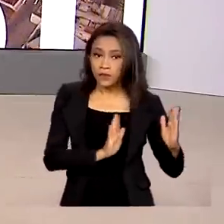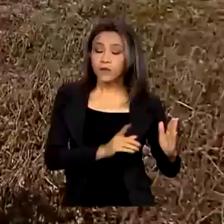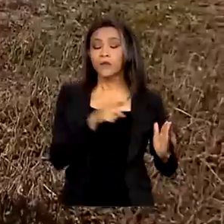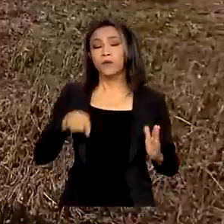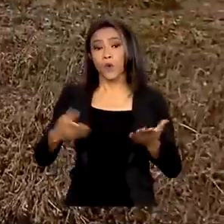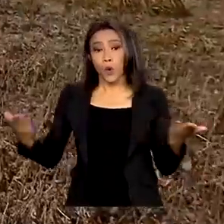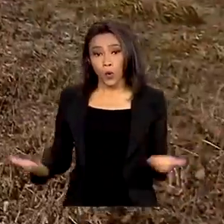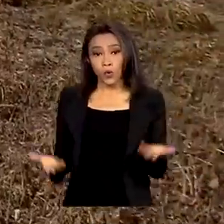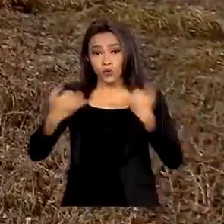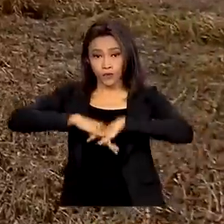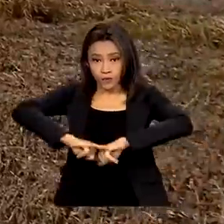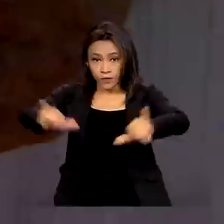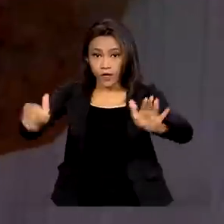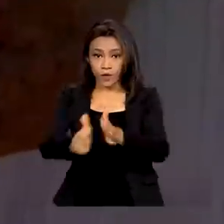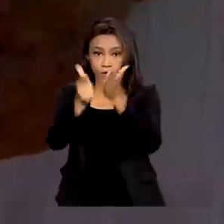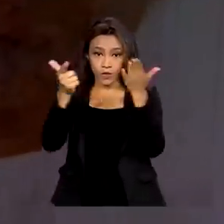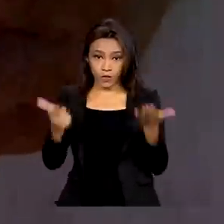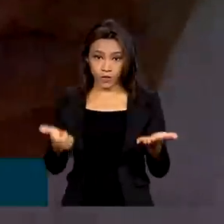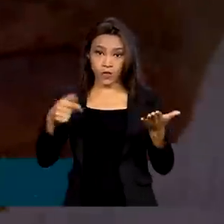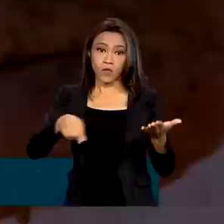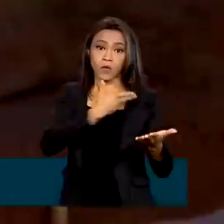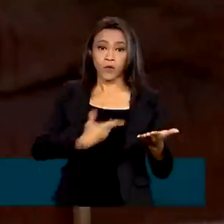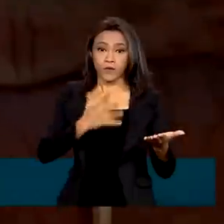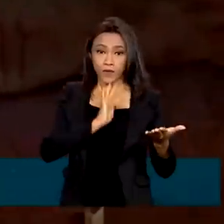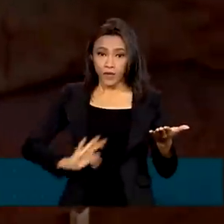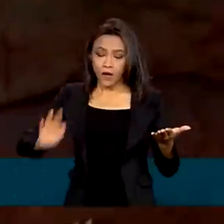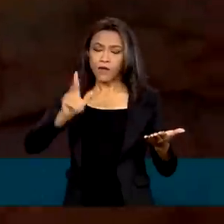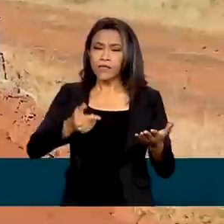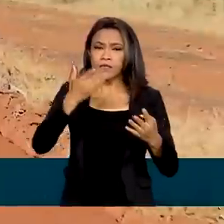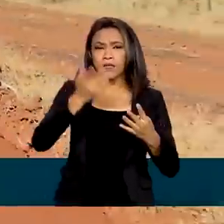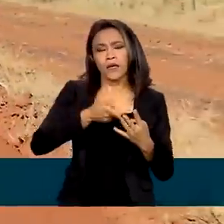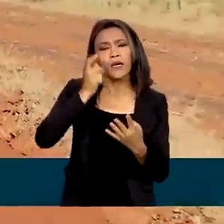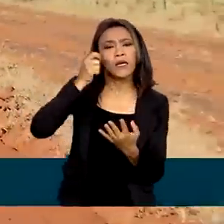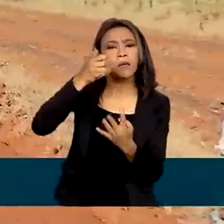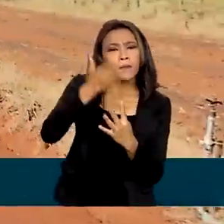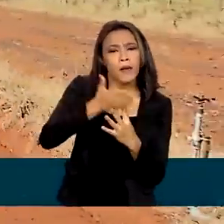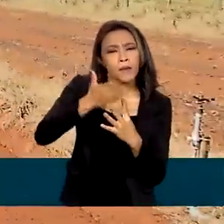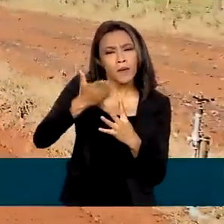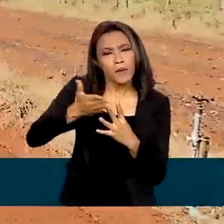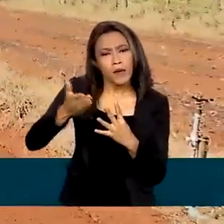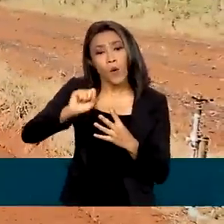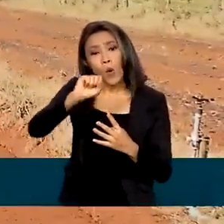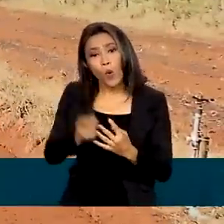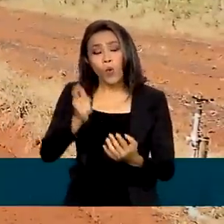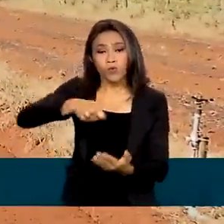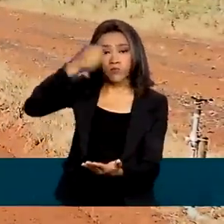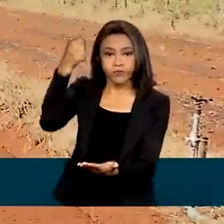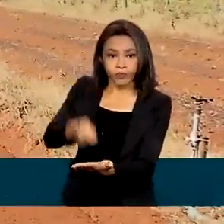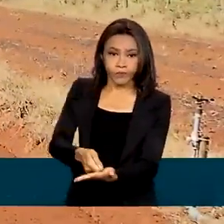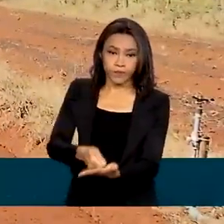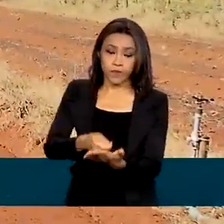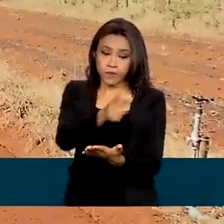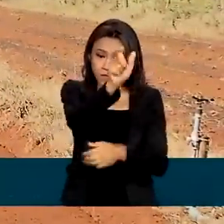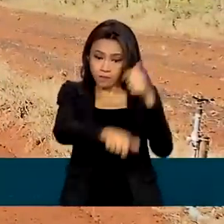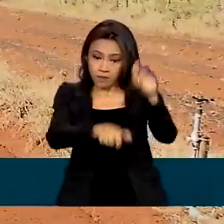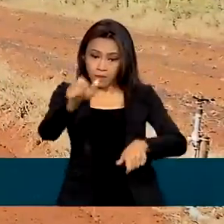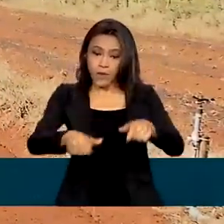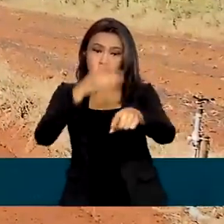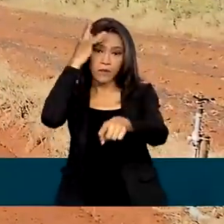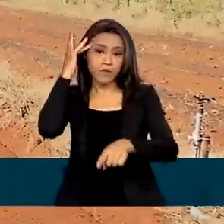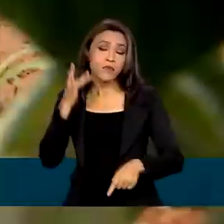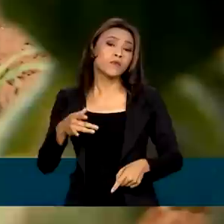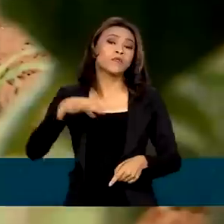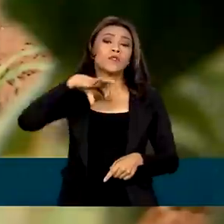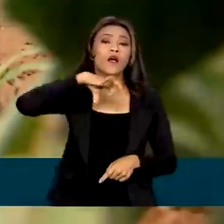da União de hoje, o pagamento será integral em parcela única a partir deste mês para agricultores de nove